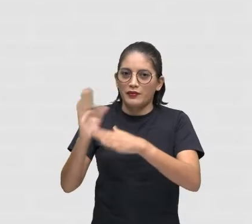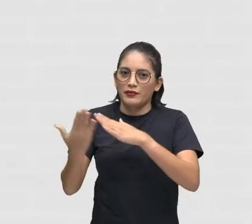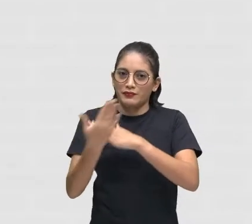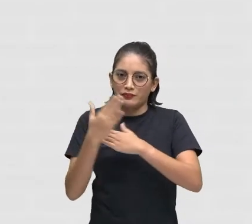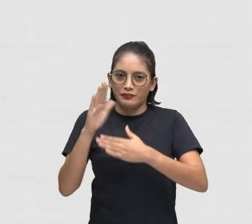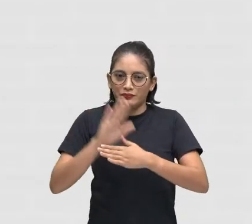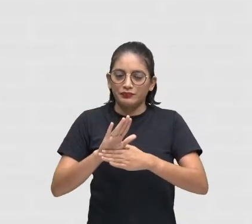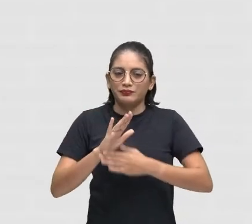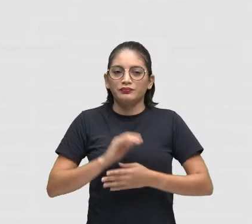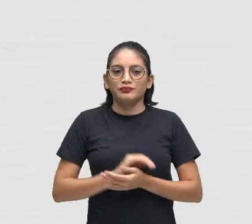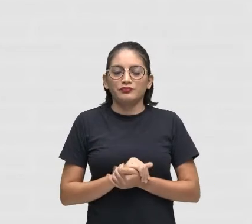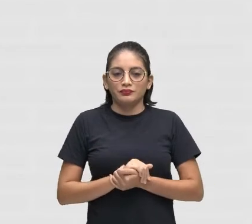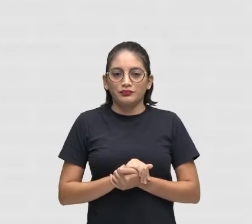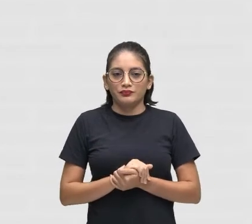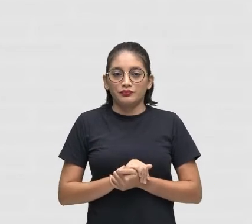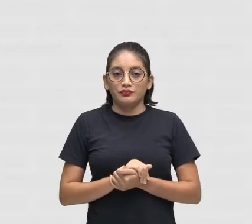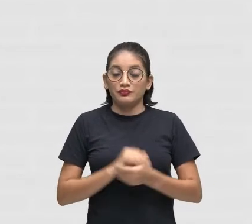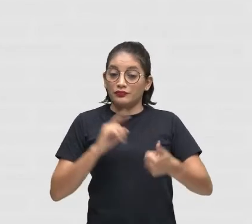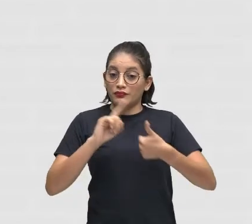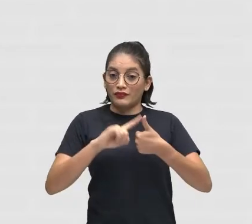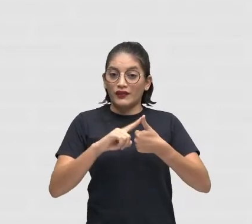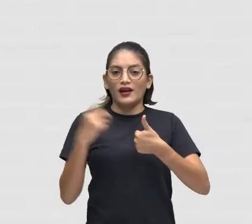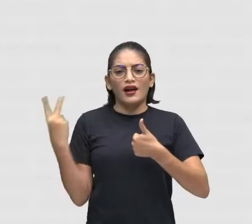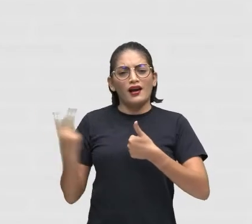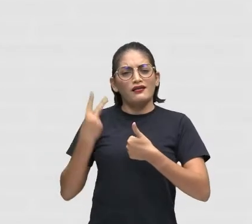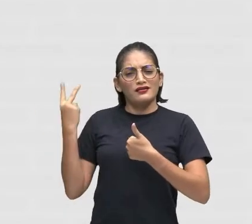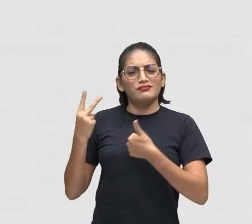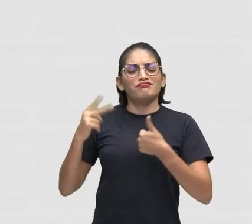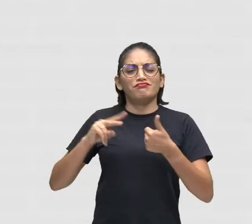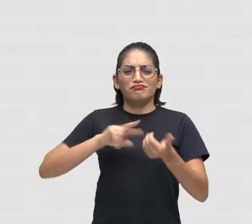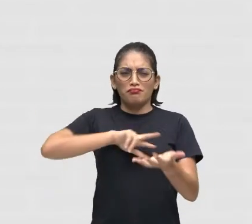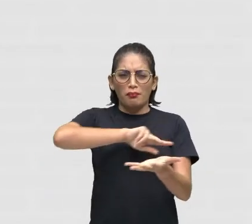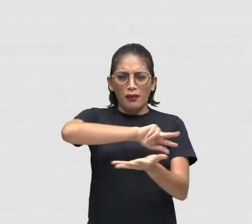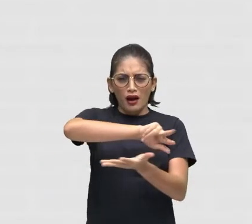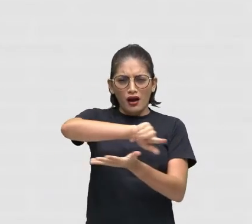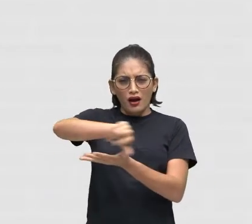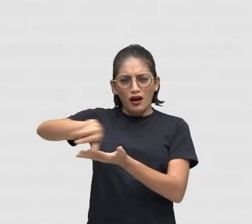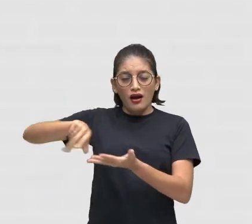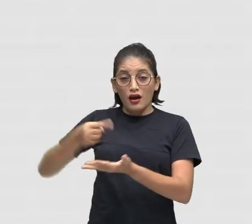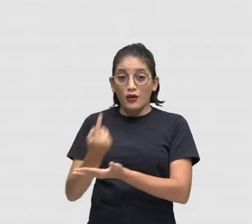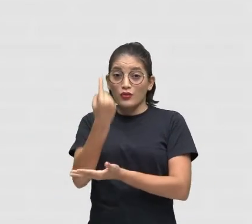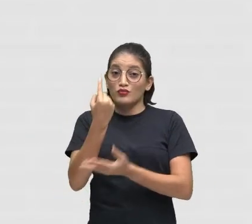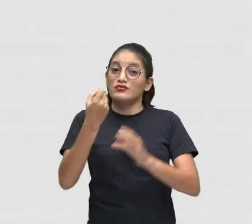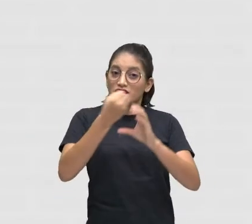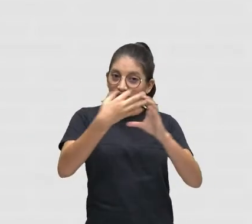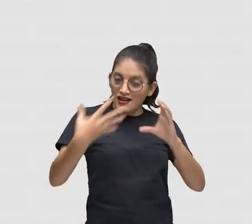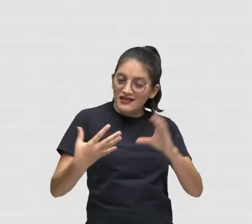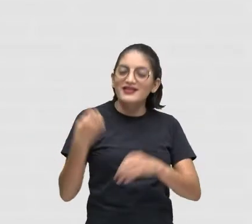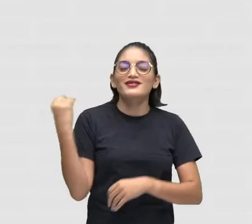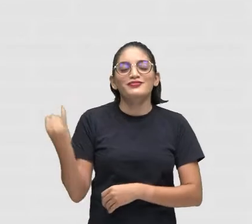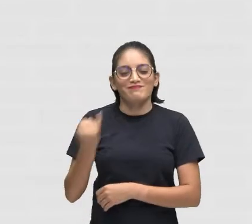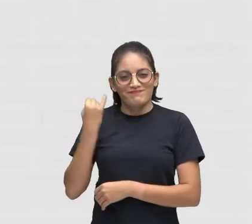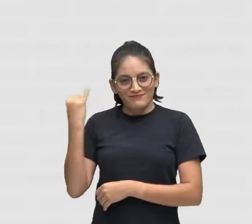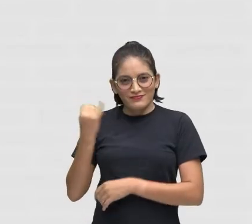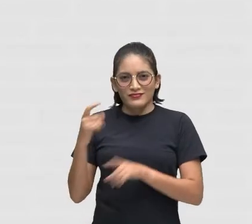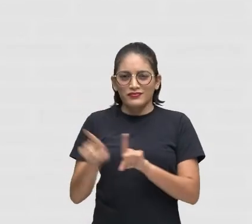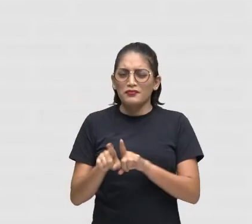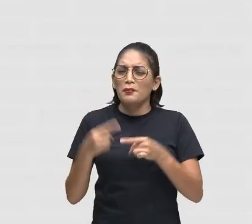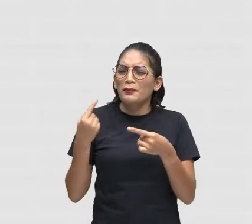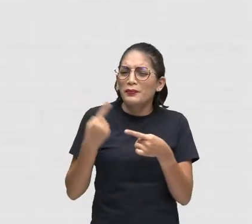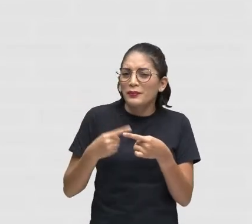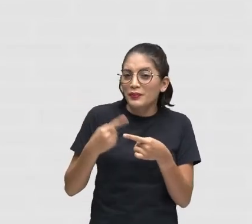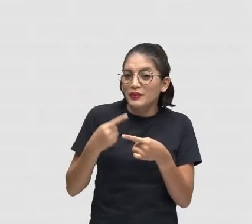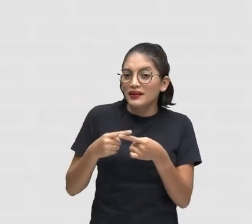A valorização Da diversidade É um dos aspectos Muito importantes Por que?